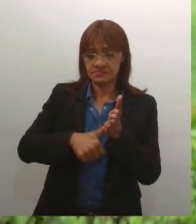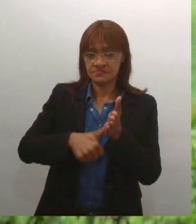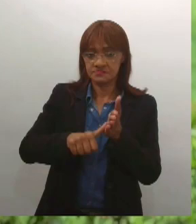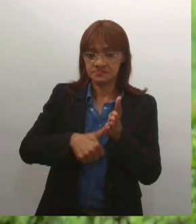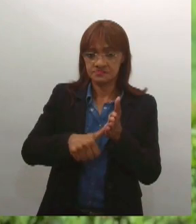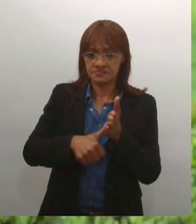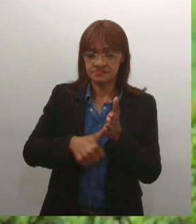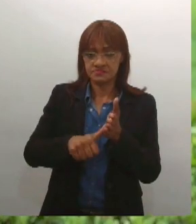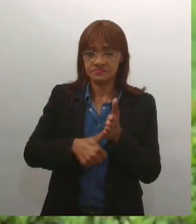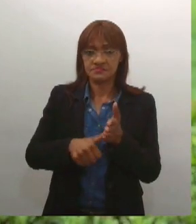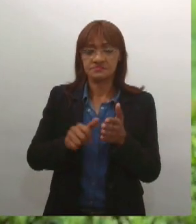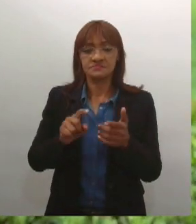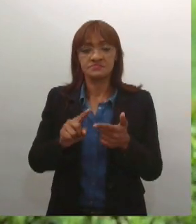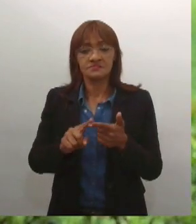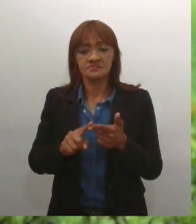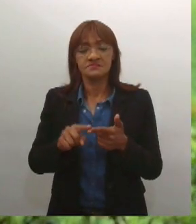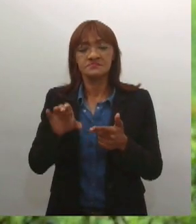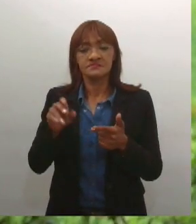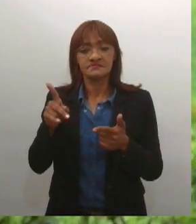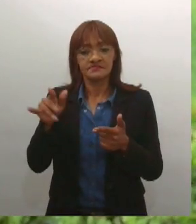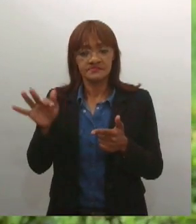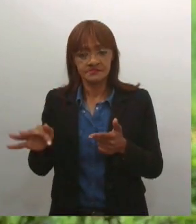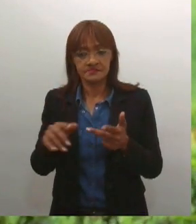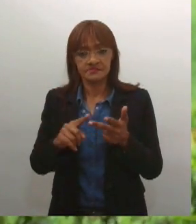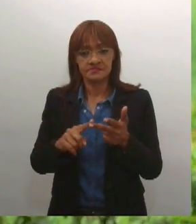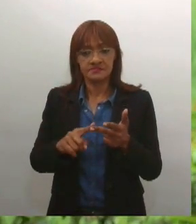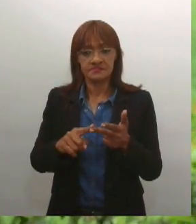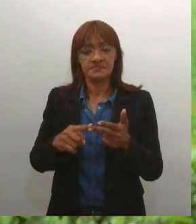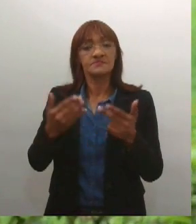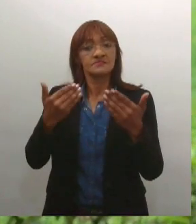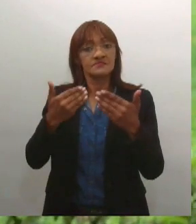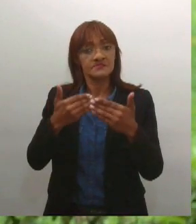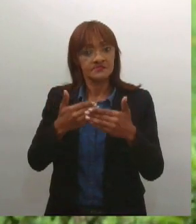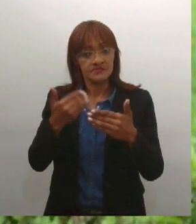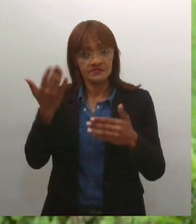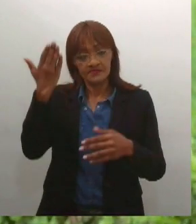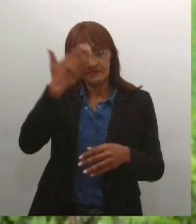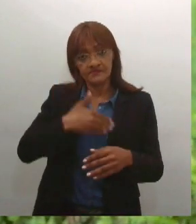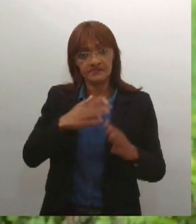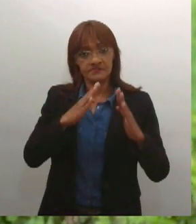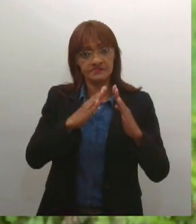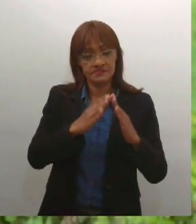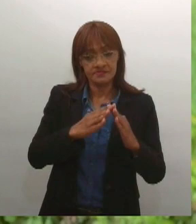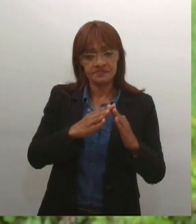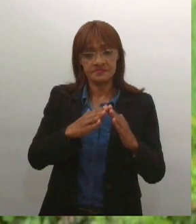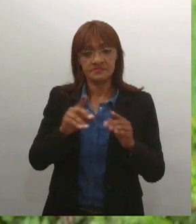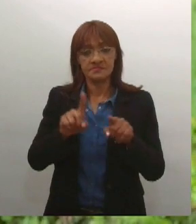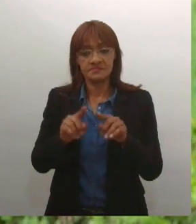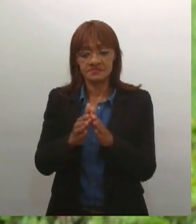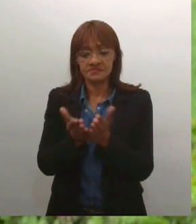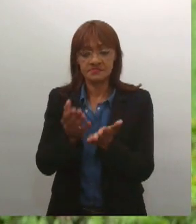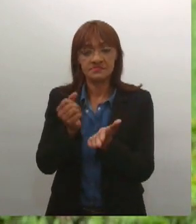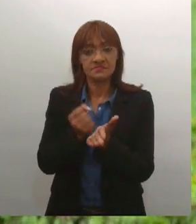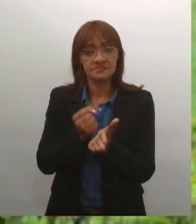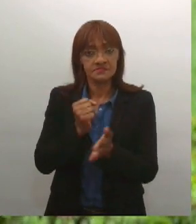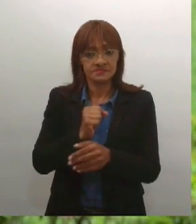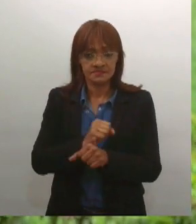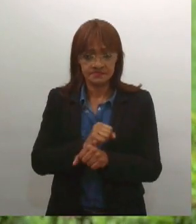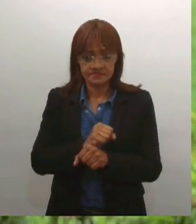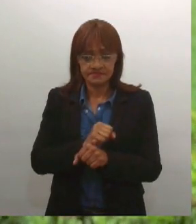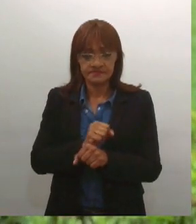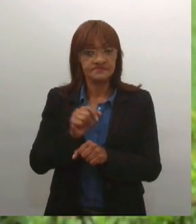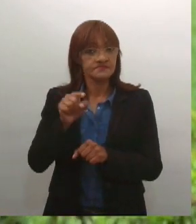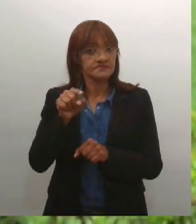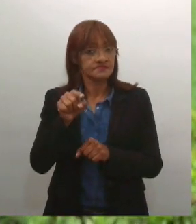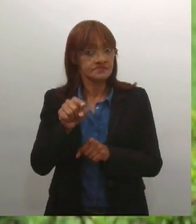RG, o CPF, o comprovante atualizado de endereço e sua carteira de trabalho. Se você é pessoa